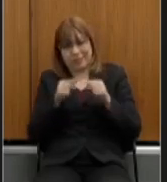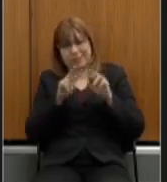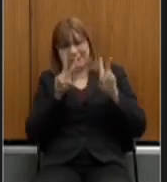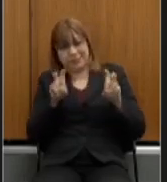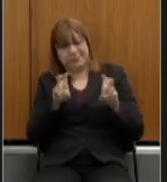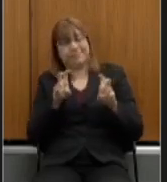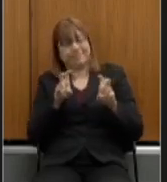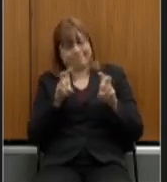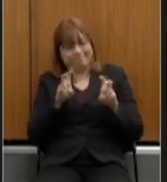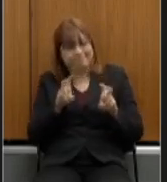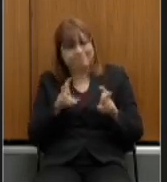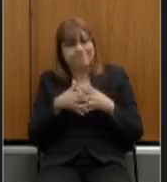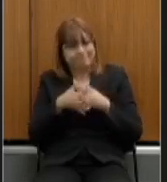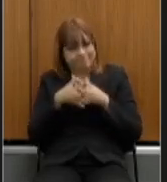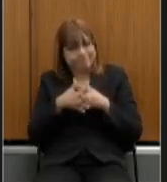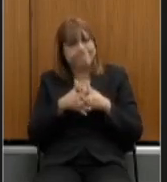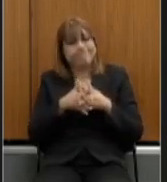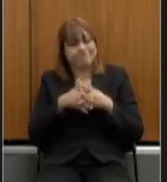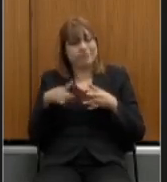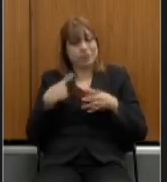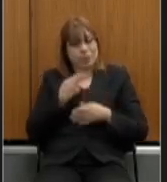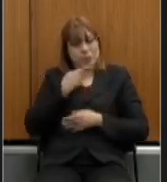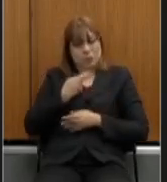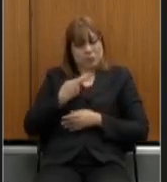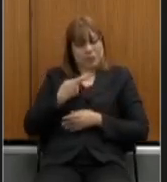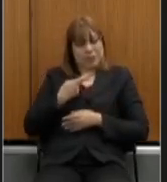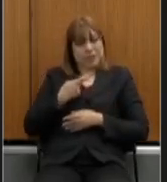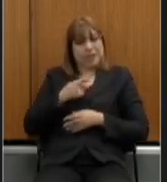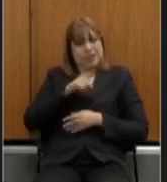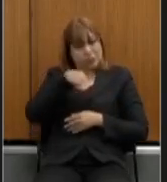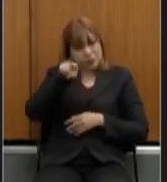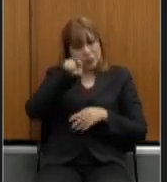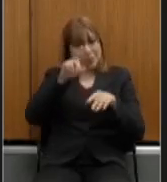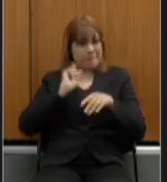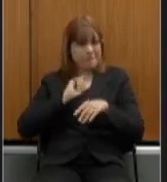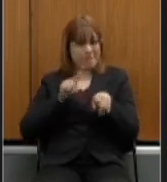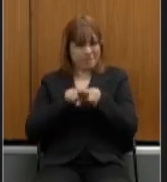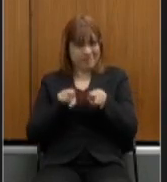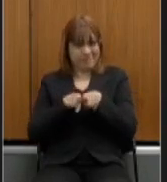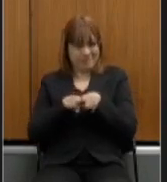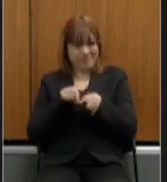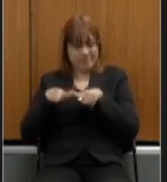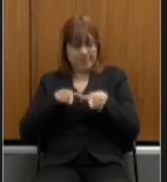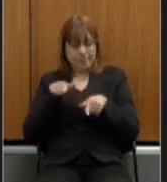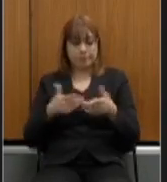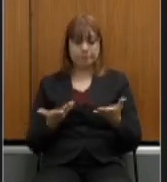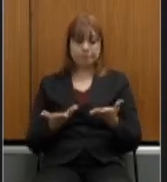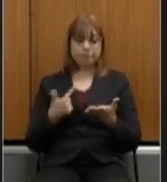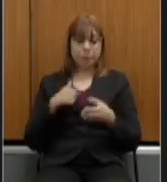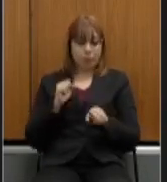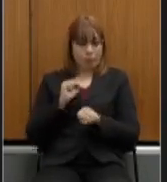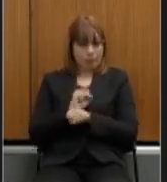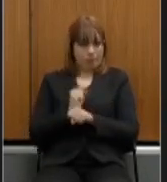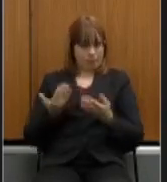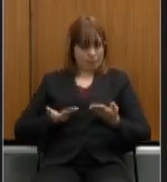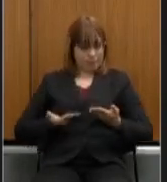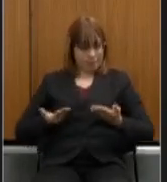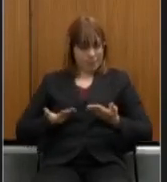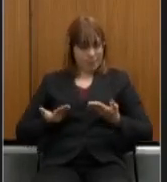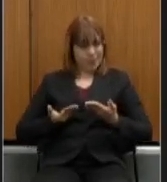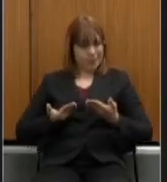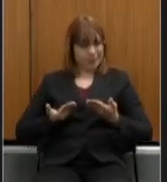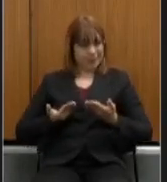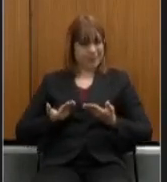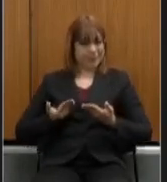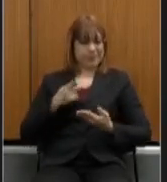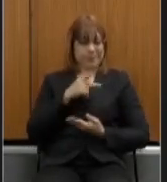estamos falando e vocês estão tratando aí em Minas Gerais então eu vou parar por aqui Agostinho